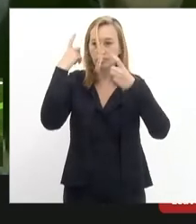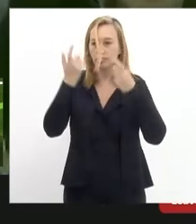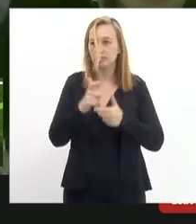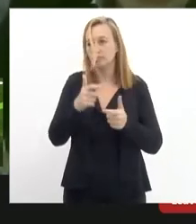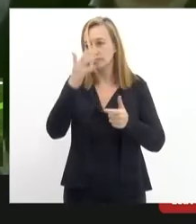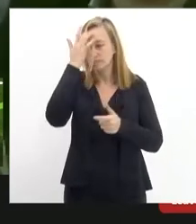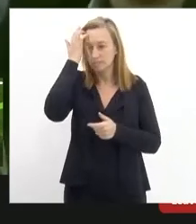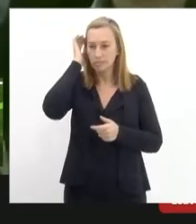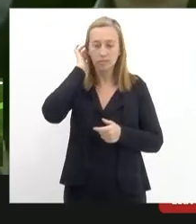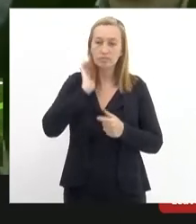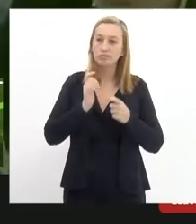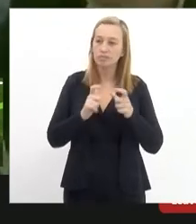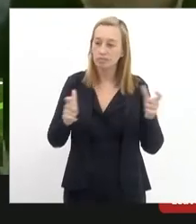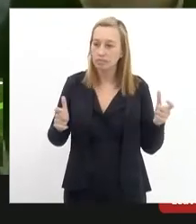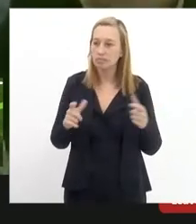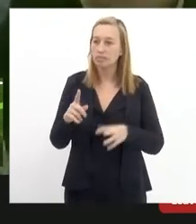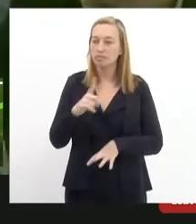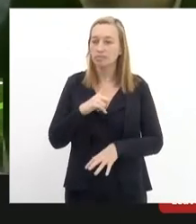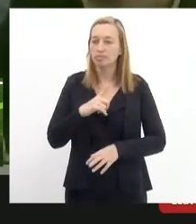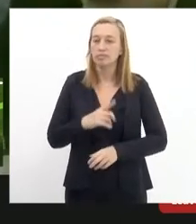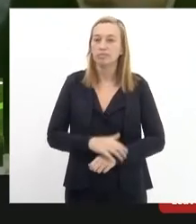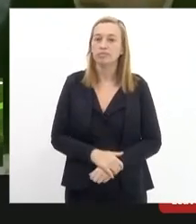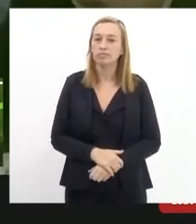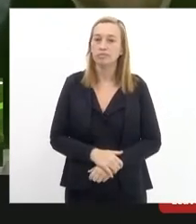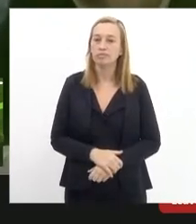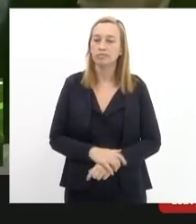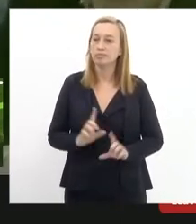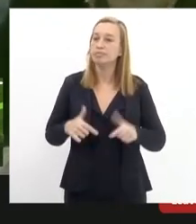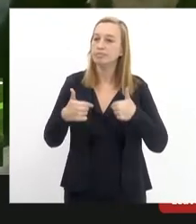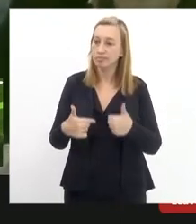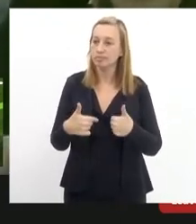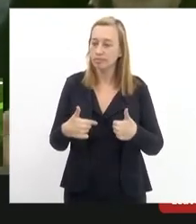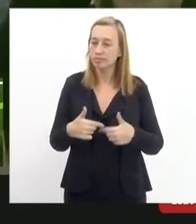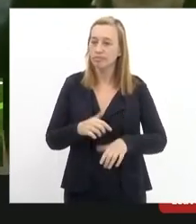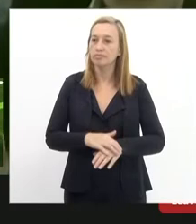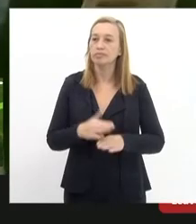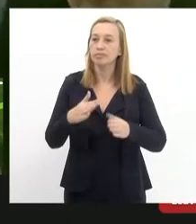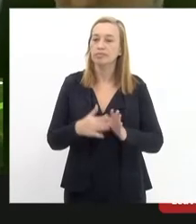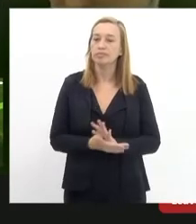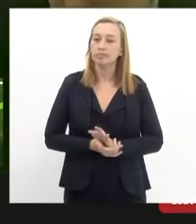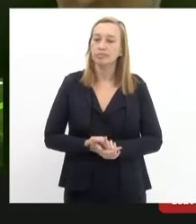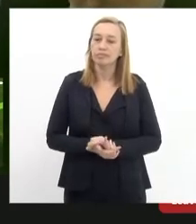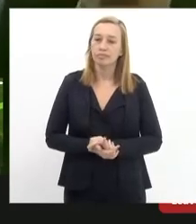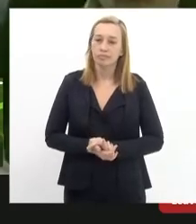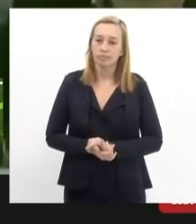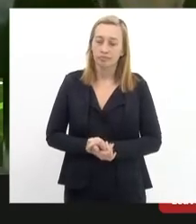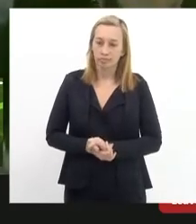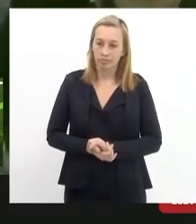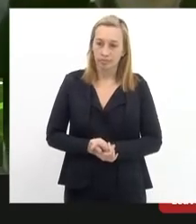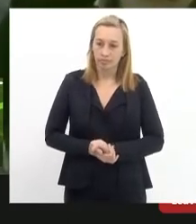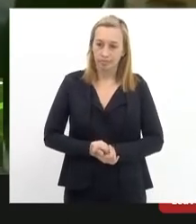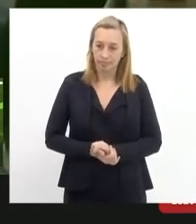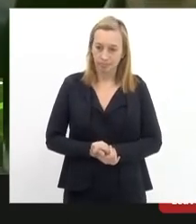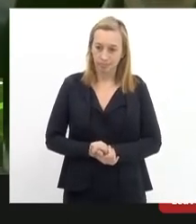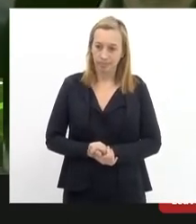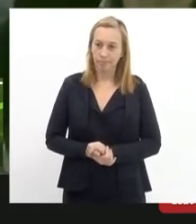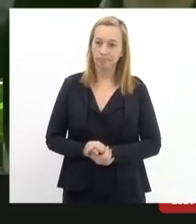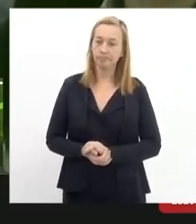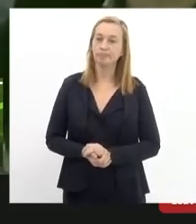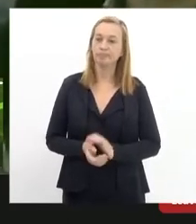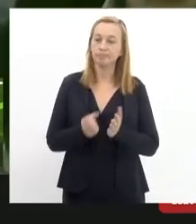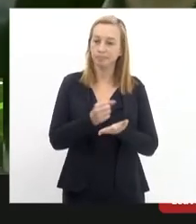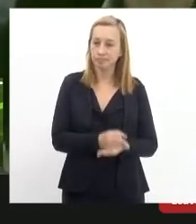sobretudo no que diz respeito a essa ação já apresentada e julgada que pesa sobre a Central